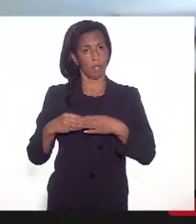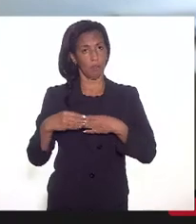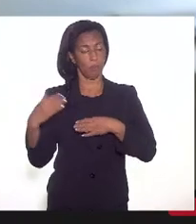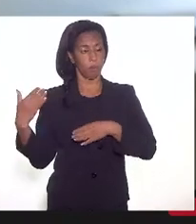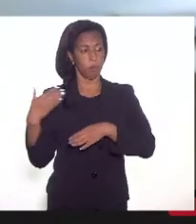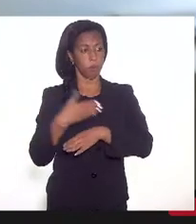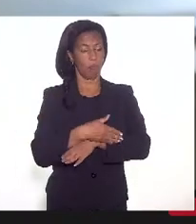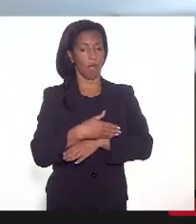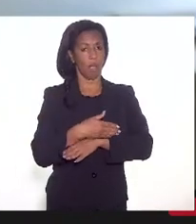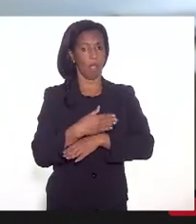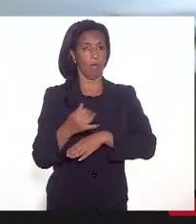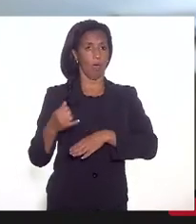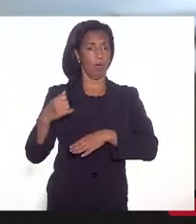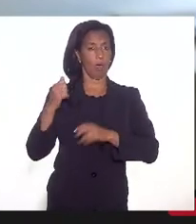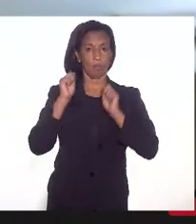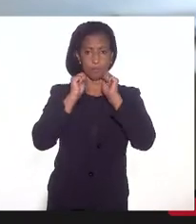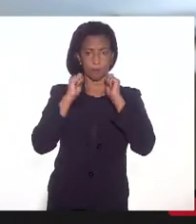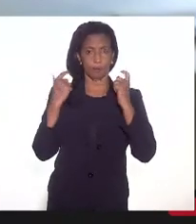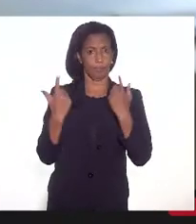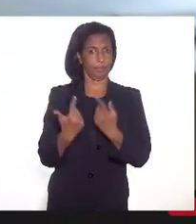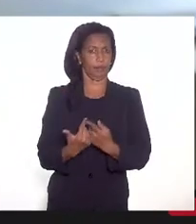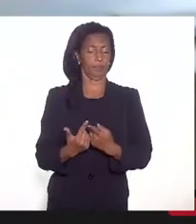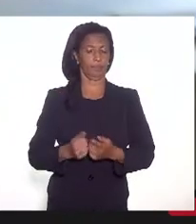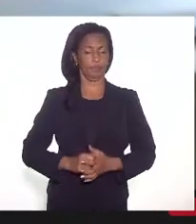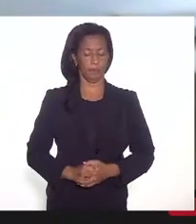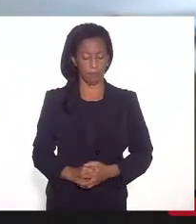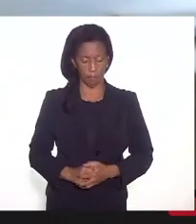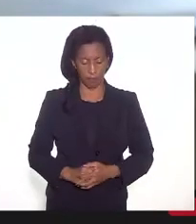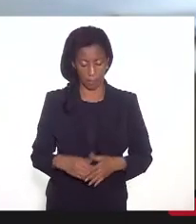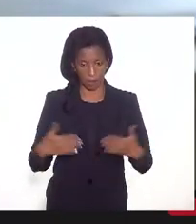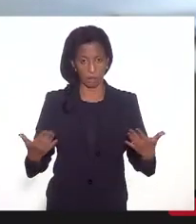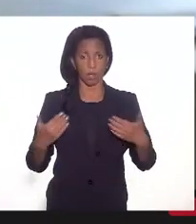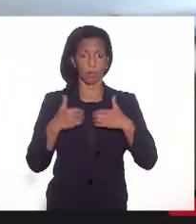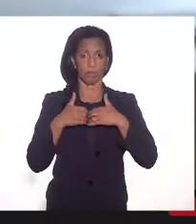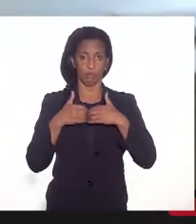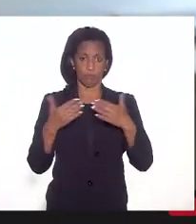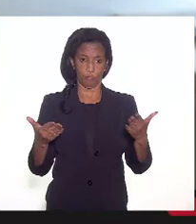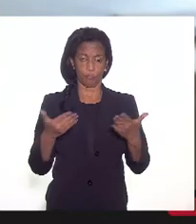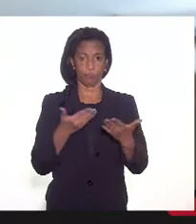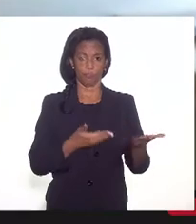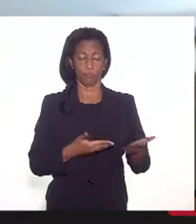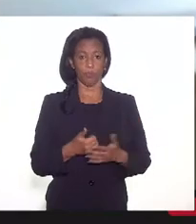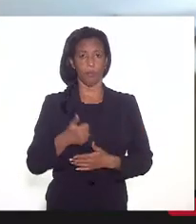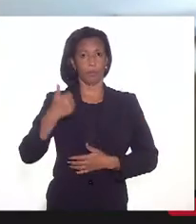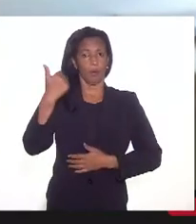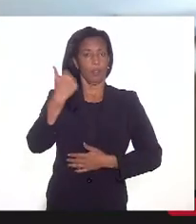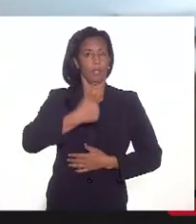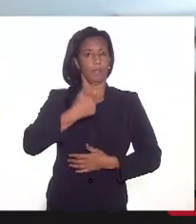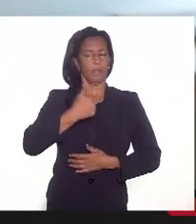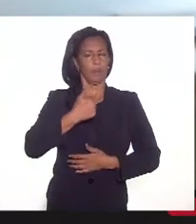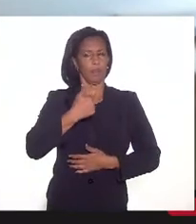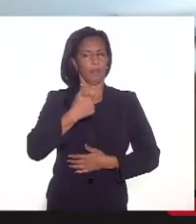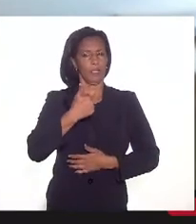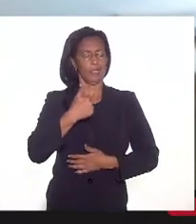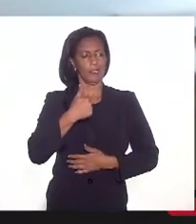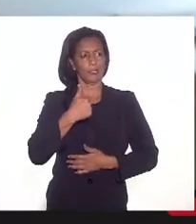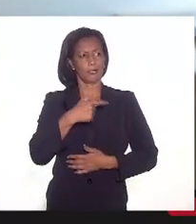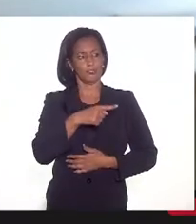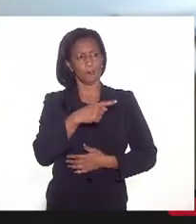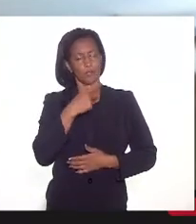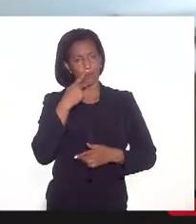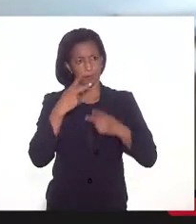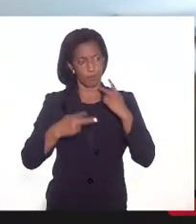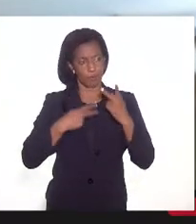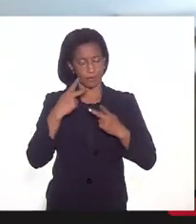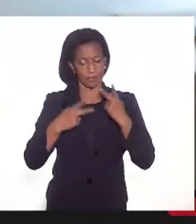Parlamento Fluminense. Então, diante disso, a primeira questão também que eu queria que o senhor abordasse